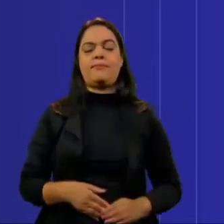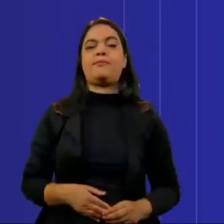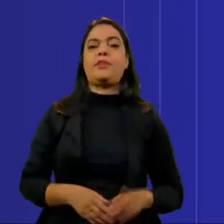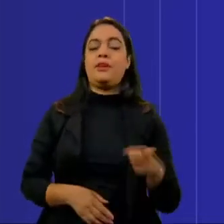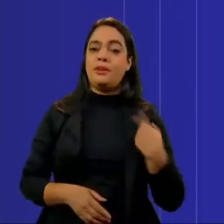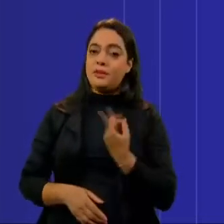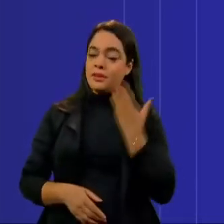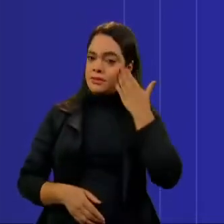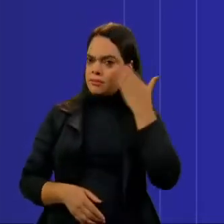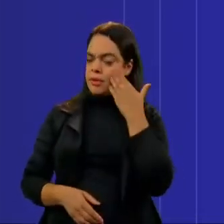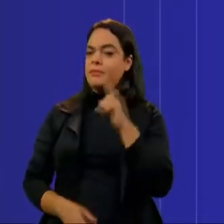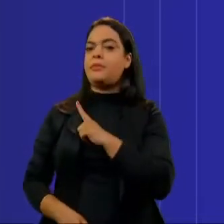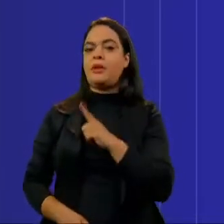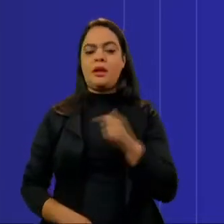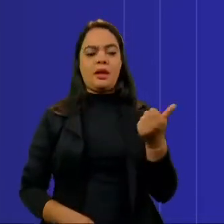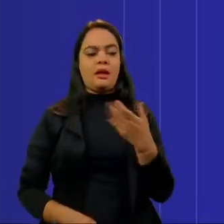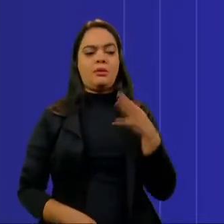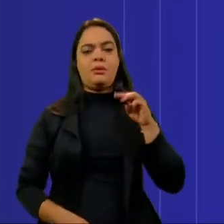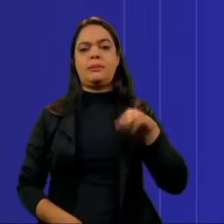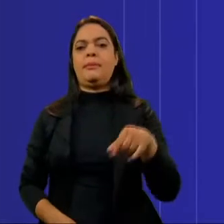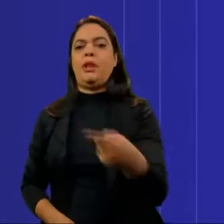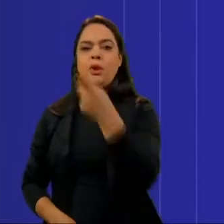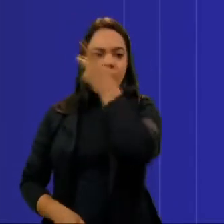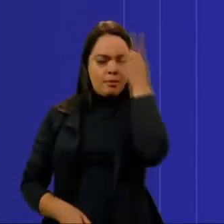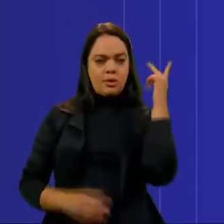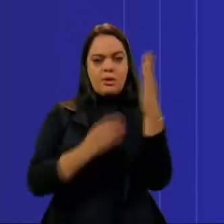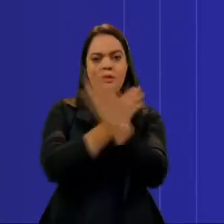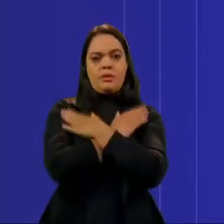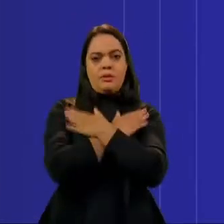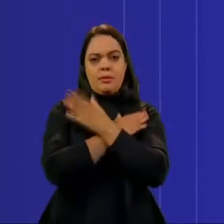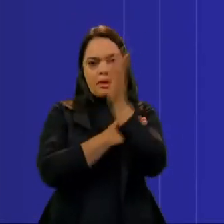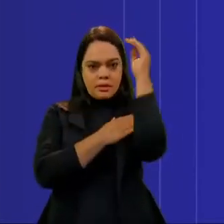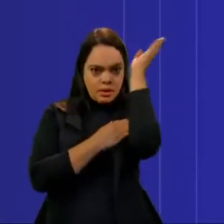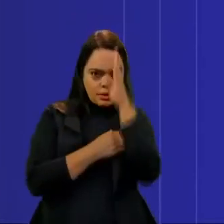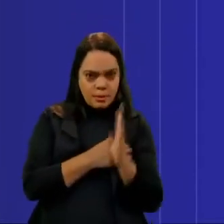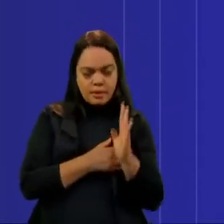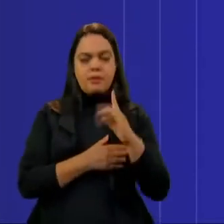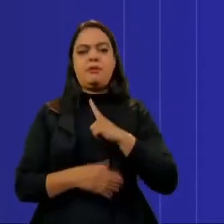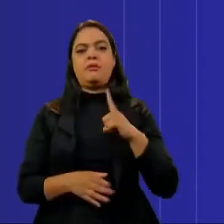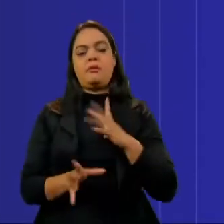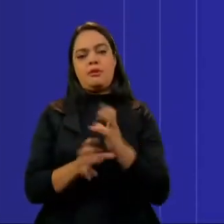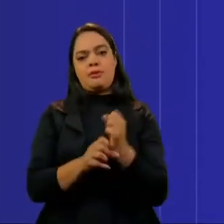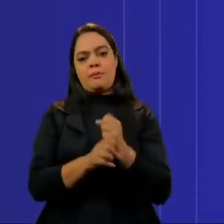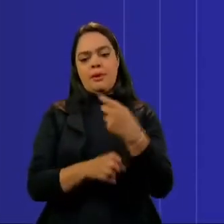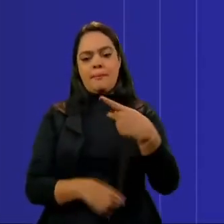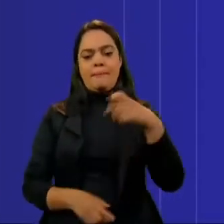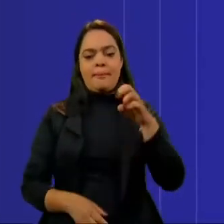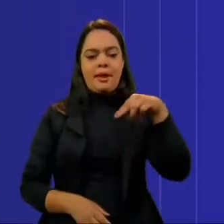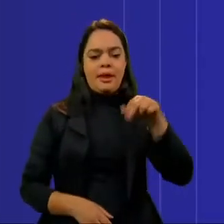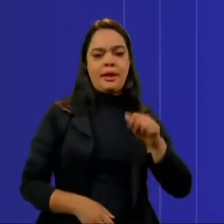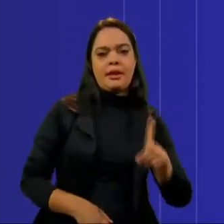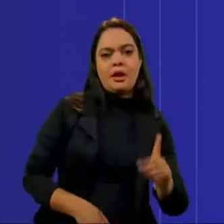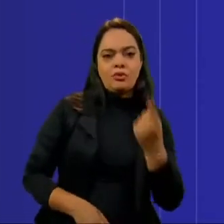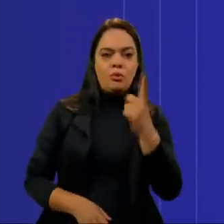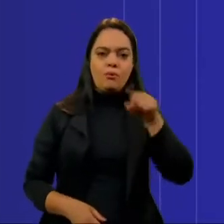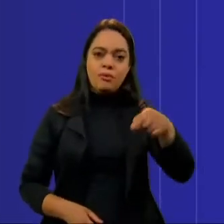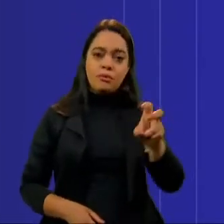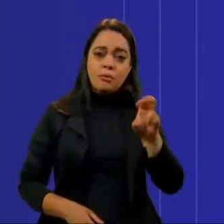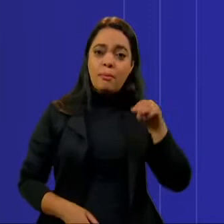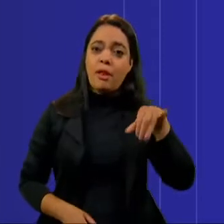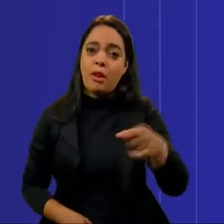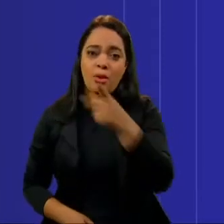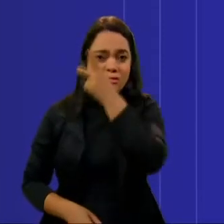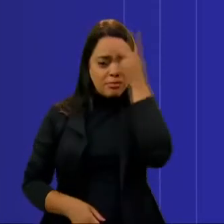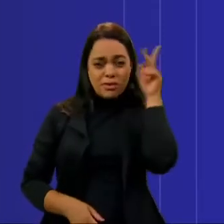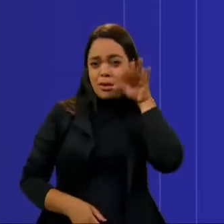cerca de 14 milhões de desempregados no Brasil, você coloca os dados do PNAD, 1 milhão e meio de trabalhadores domésticos sem